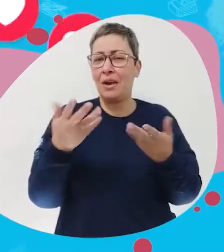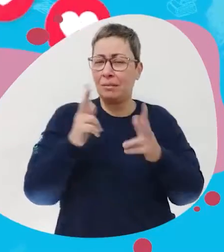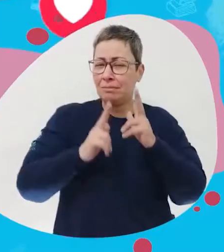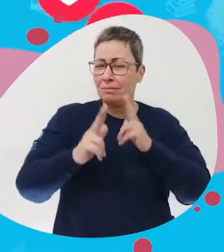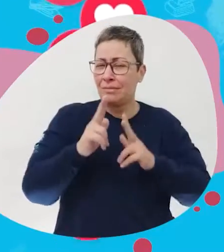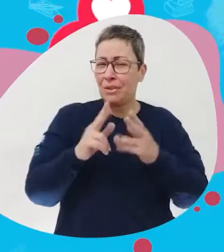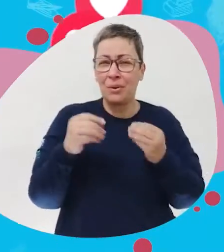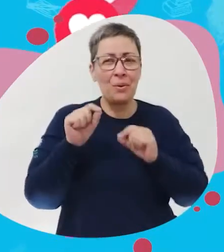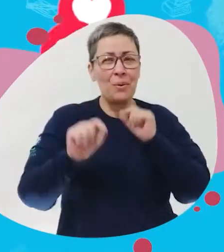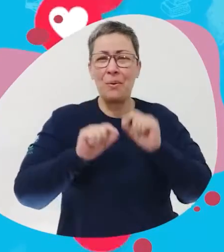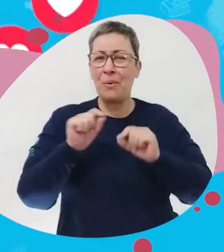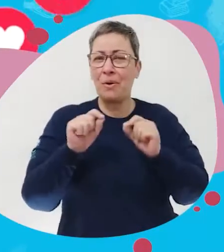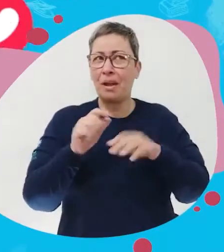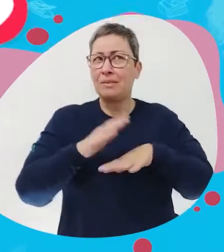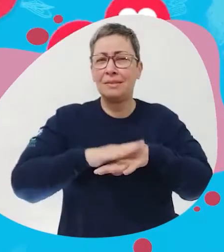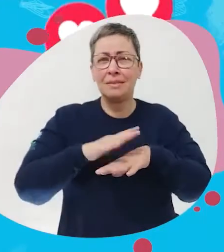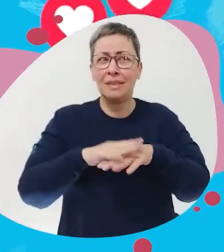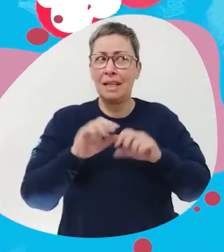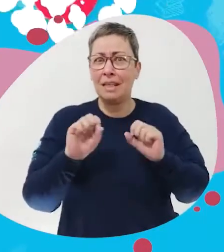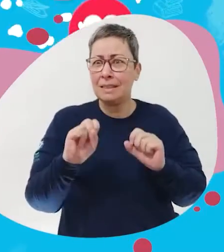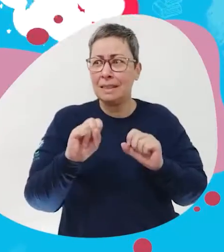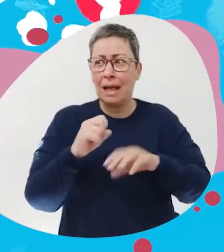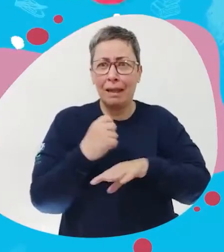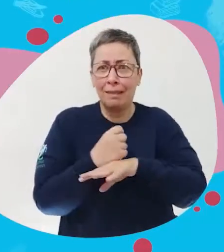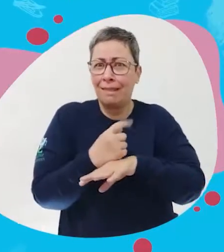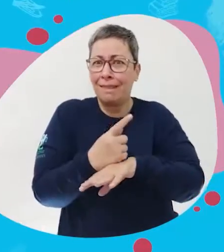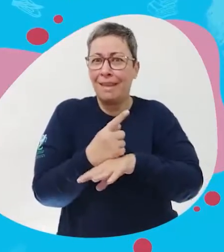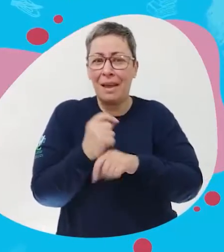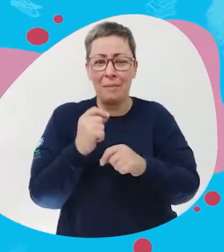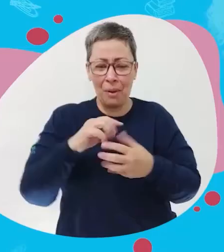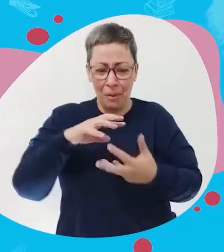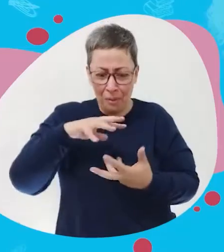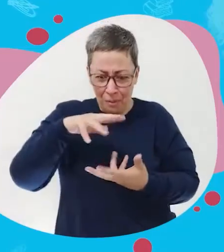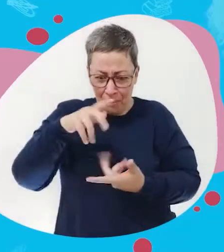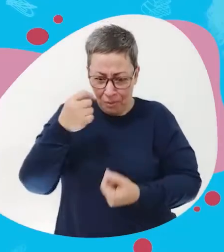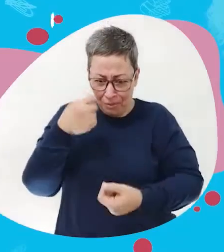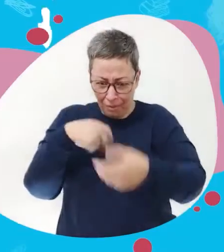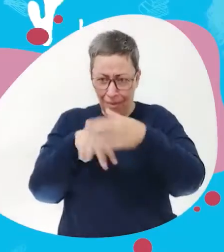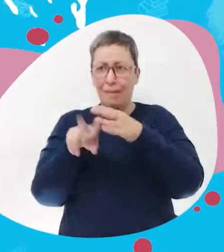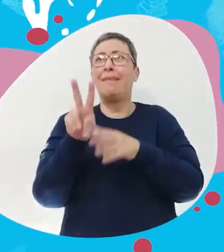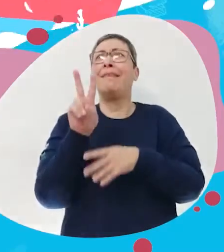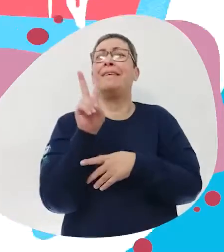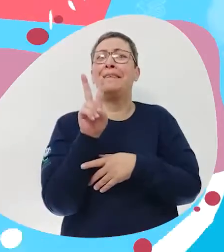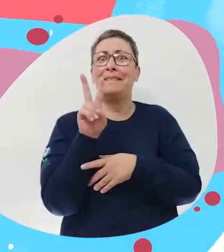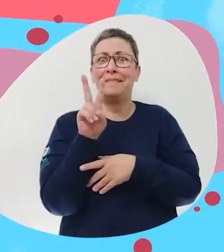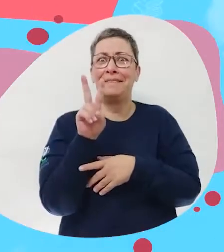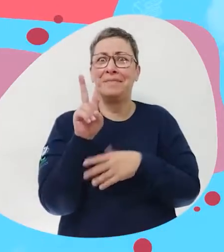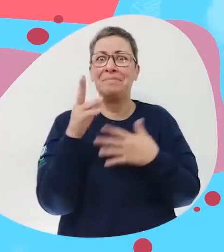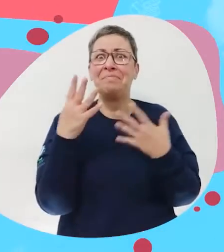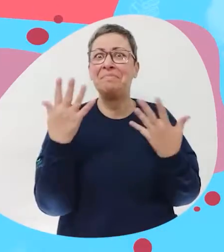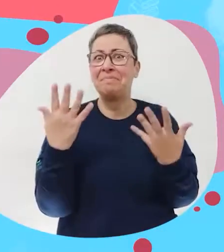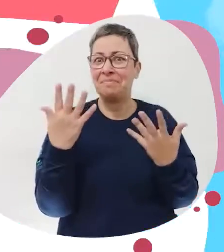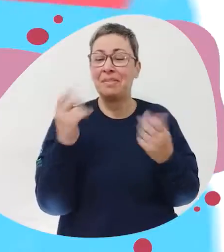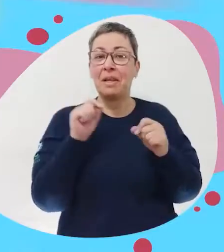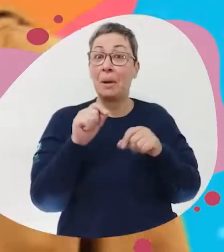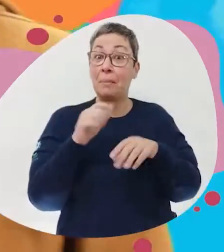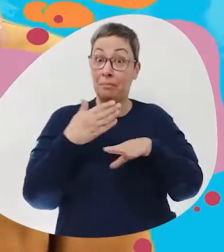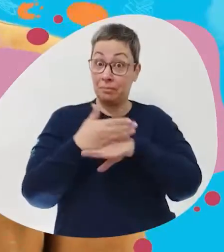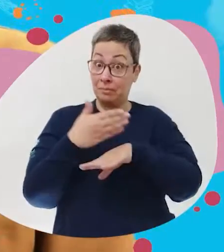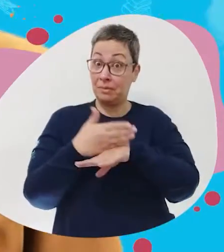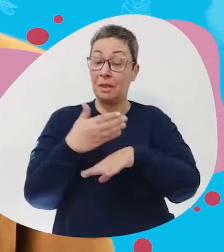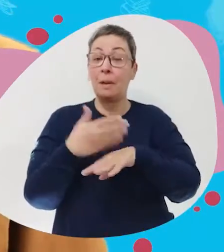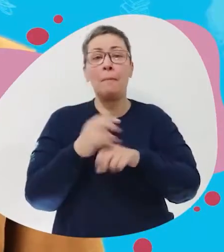Conta aí pra gente, o que você faria se de repente o mundo ficasse de cabeça para baixo?